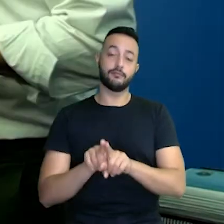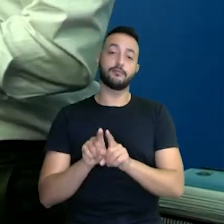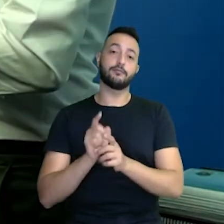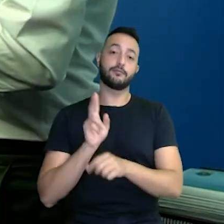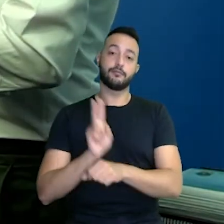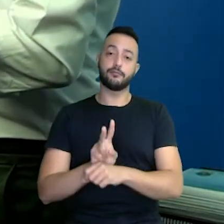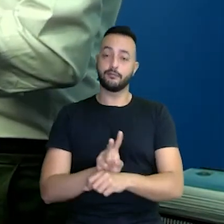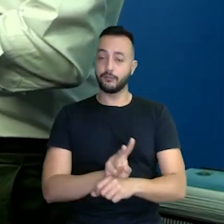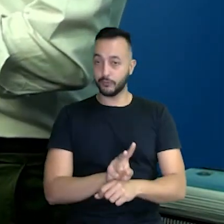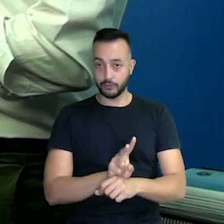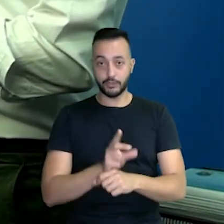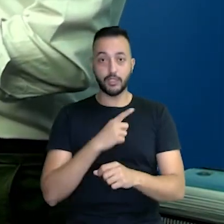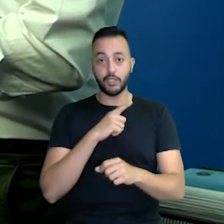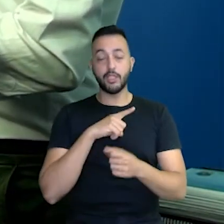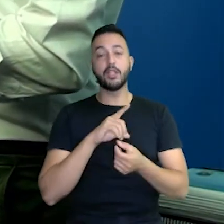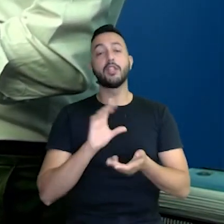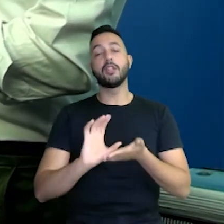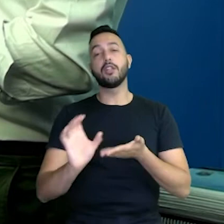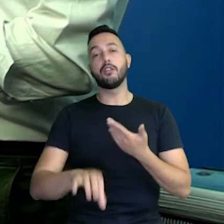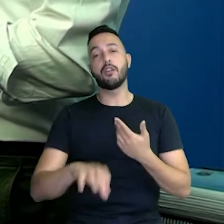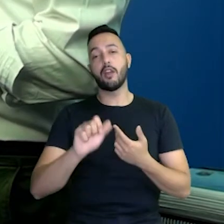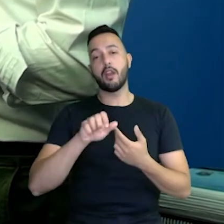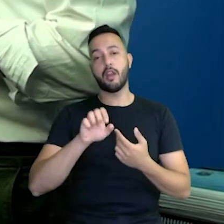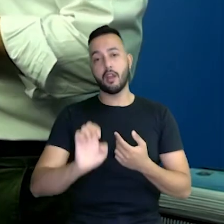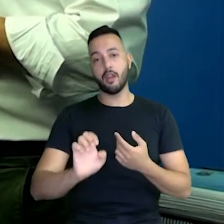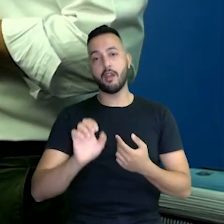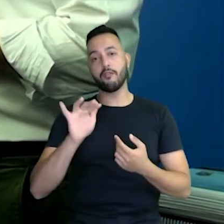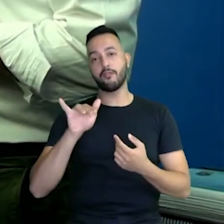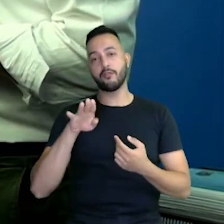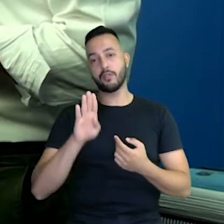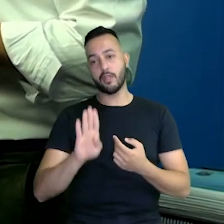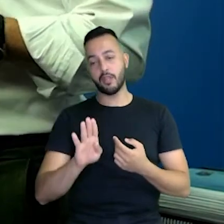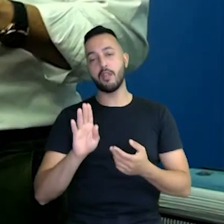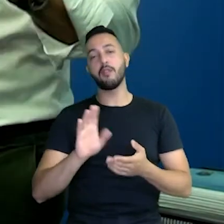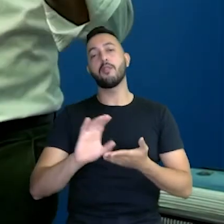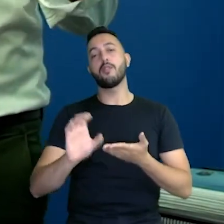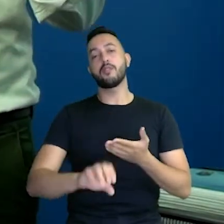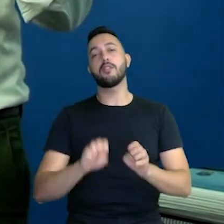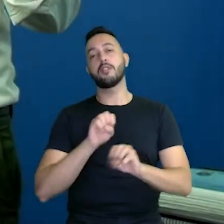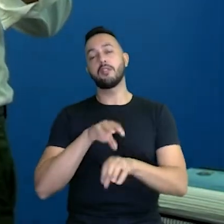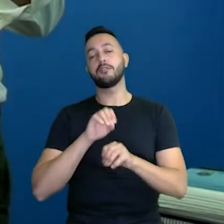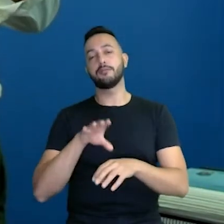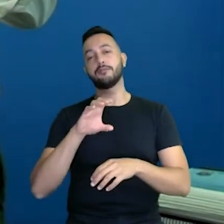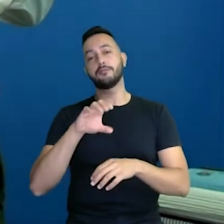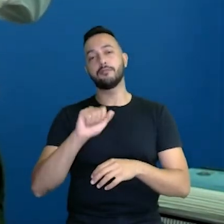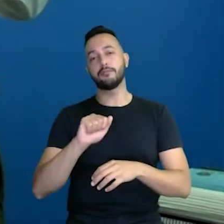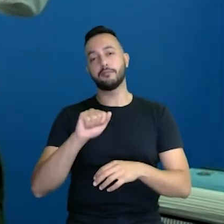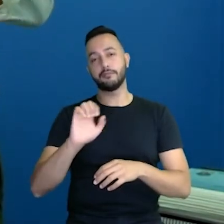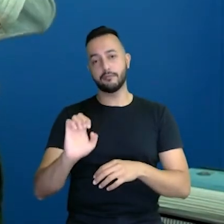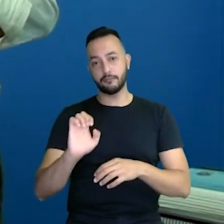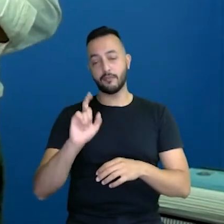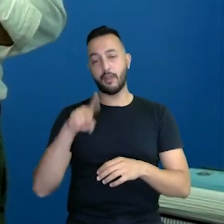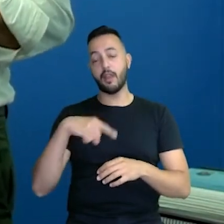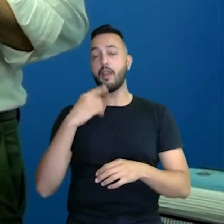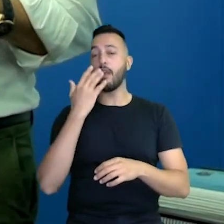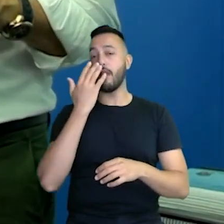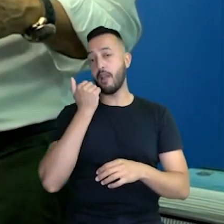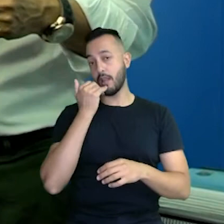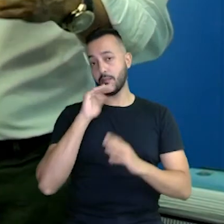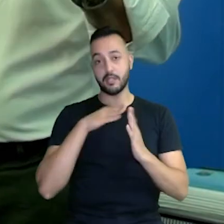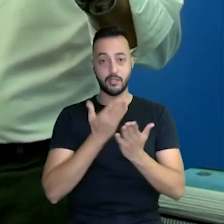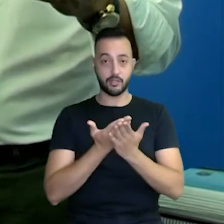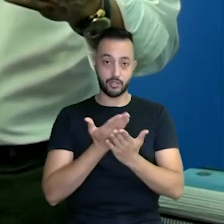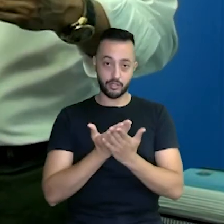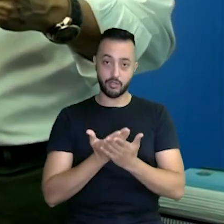os conselhos, como o CAI, Fundeb, o Conselho Municipal de Educação. O CAI é o Conselho da Alimentação Escolar,